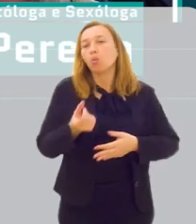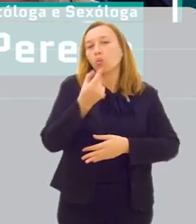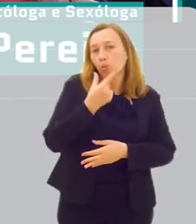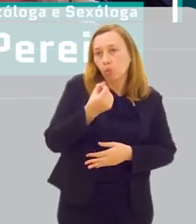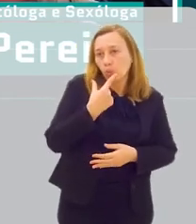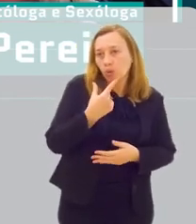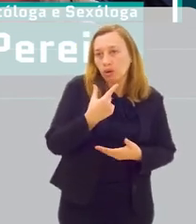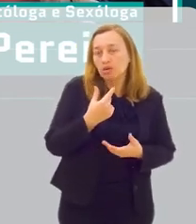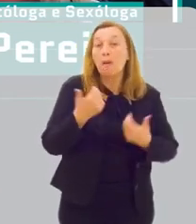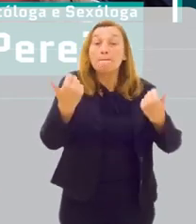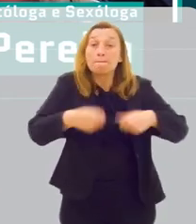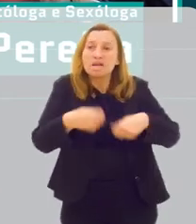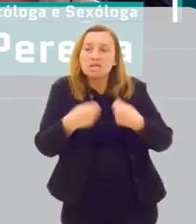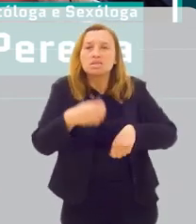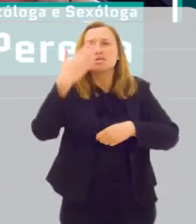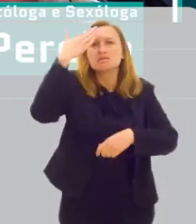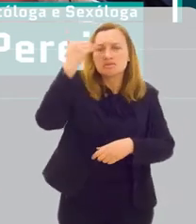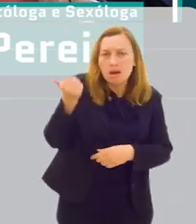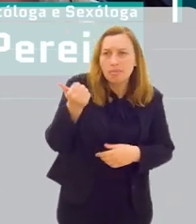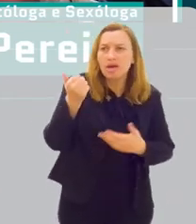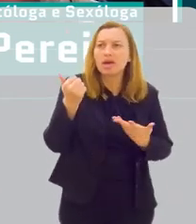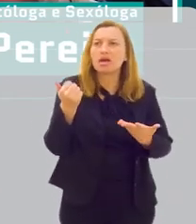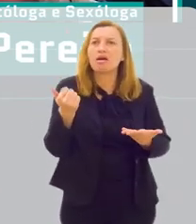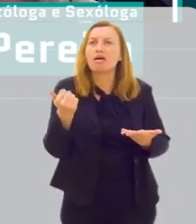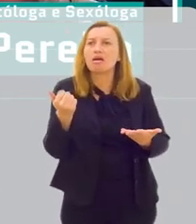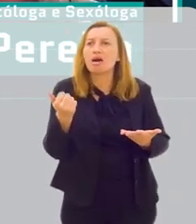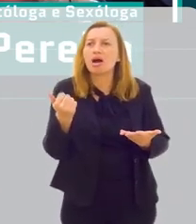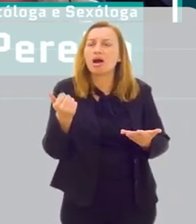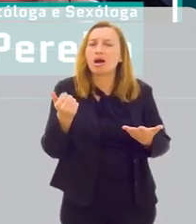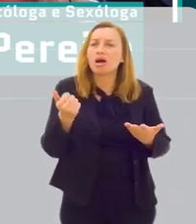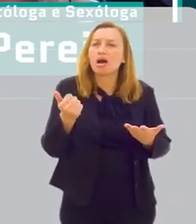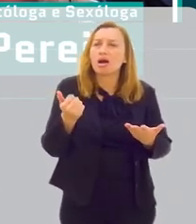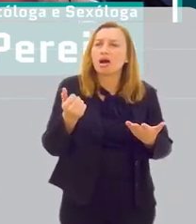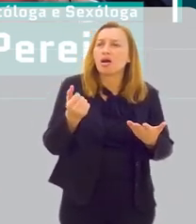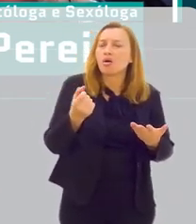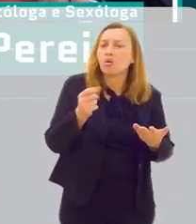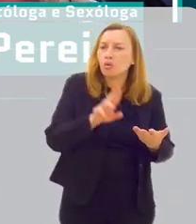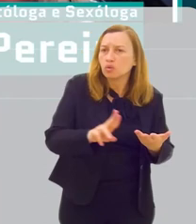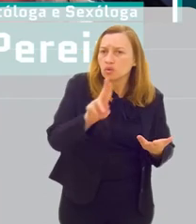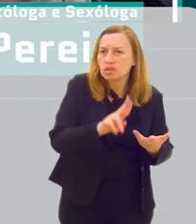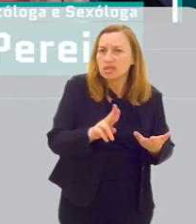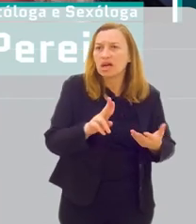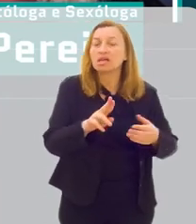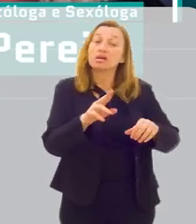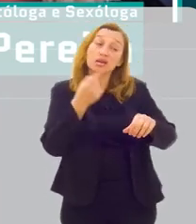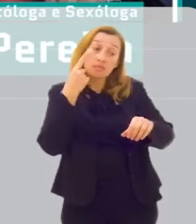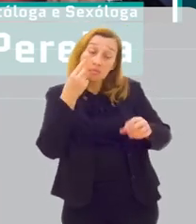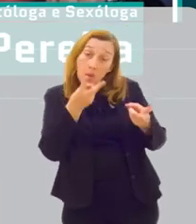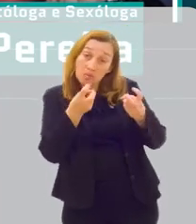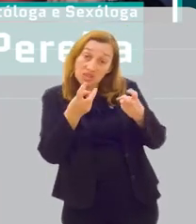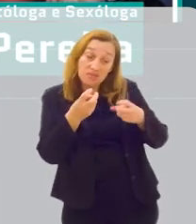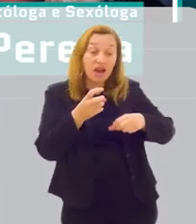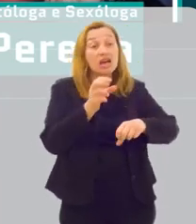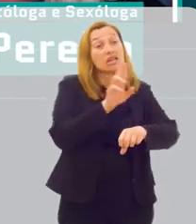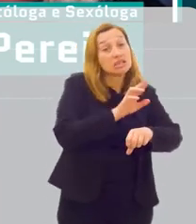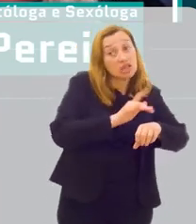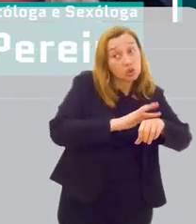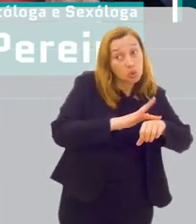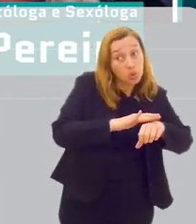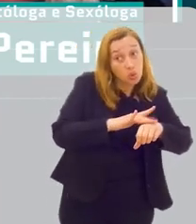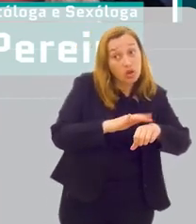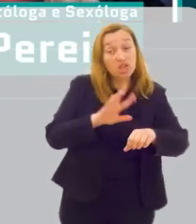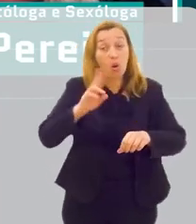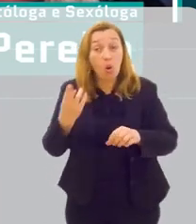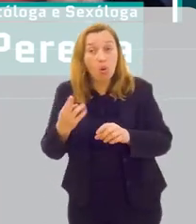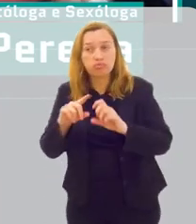Então, o medicamento, a gente precisa saber atuar. Se é no caso de uma doença ou